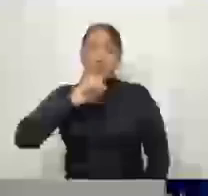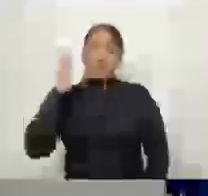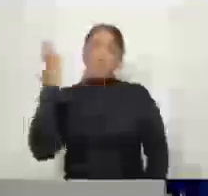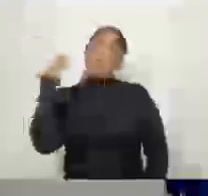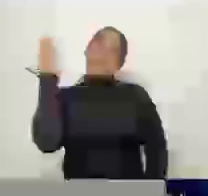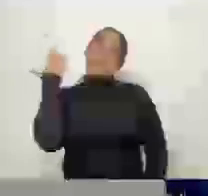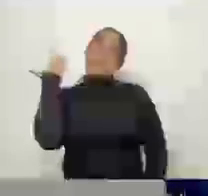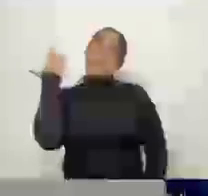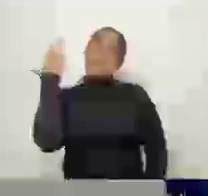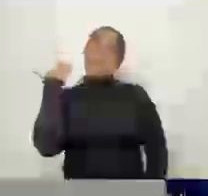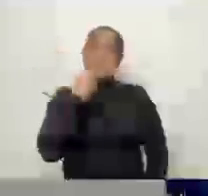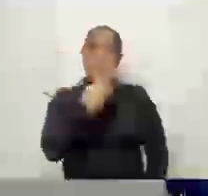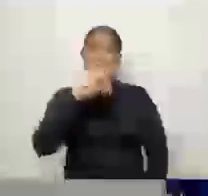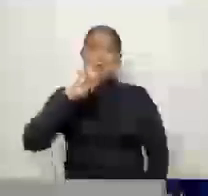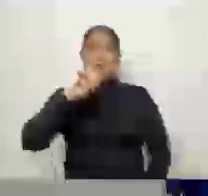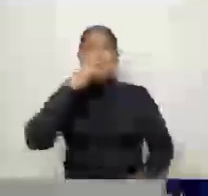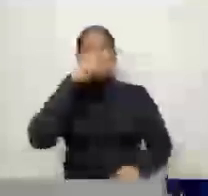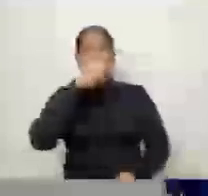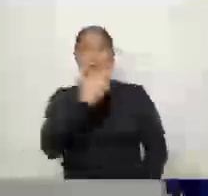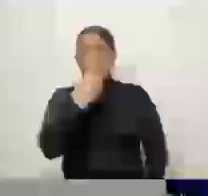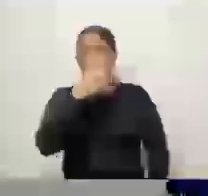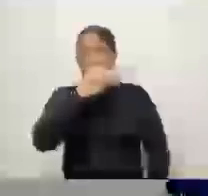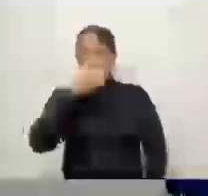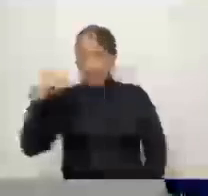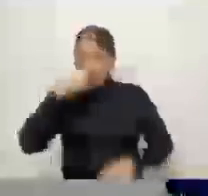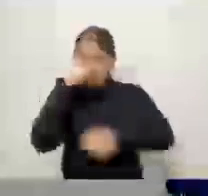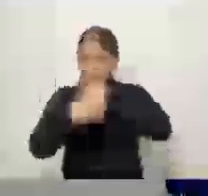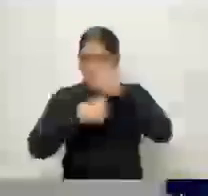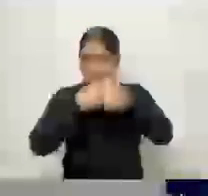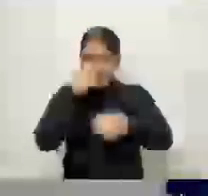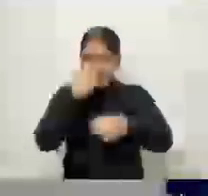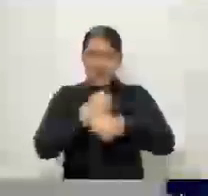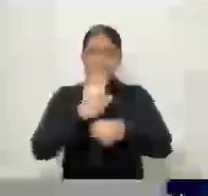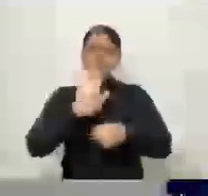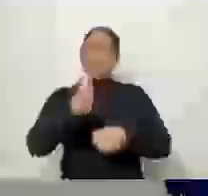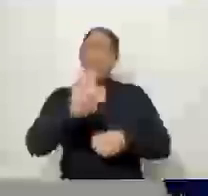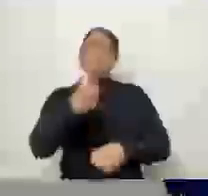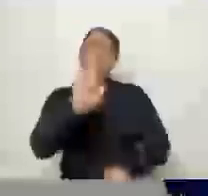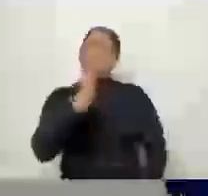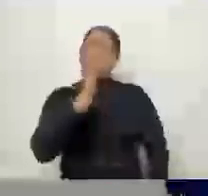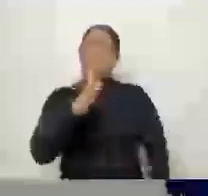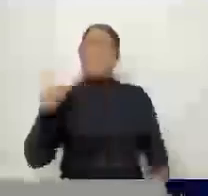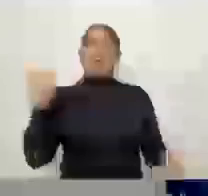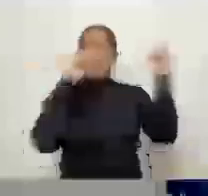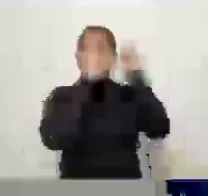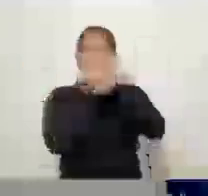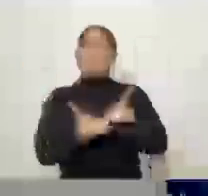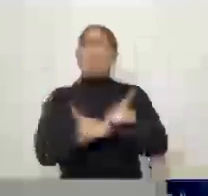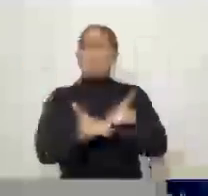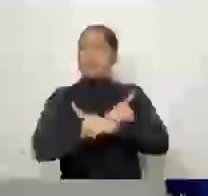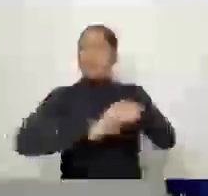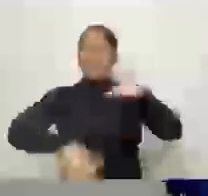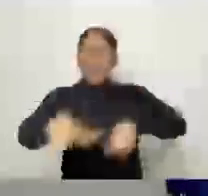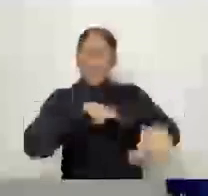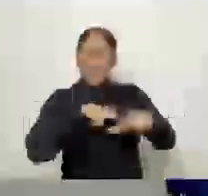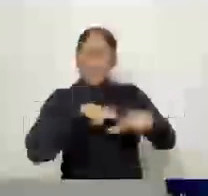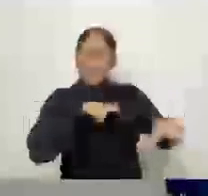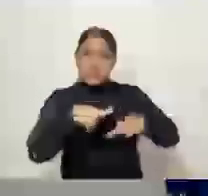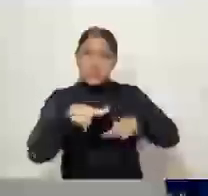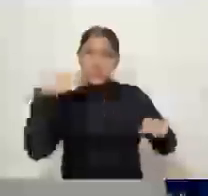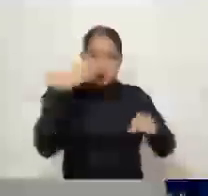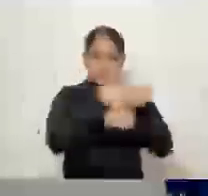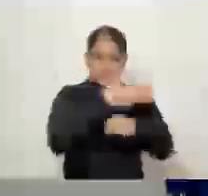E, assim, o trabalho que eles fazem de se achar ali, com a quantidade de documentos que tem. E o seguinte,